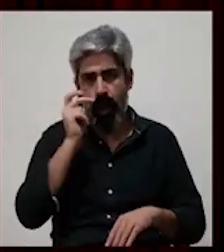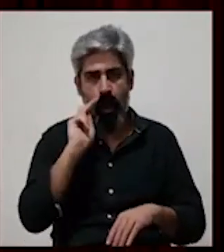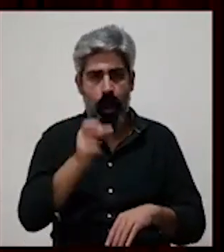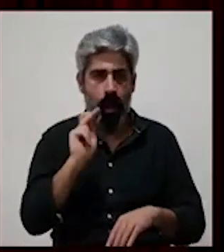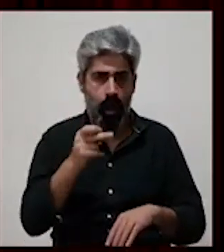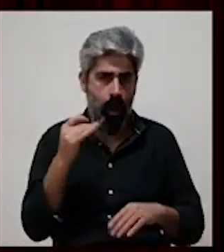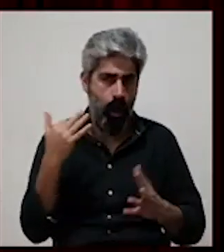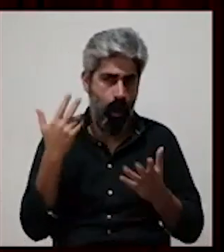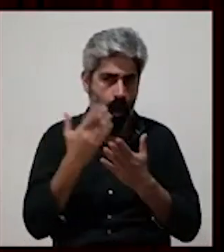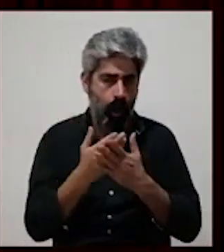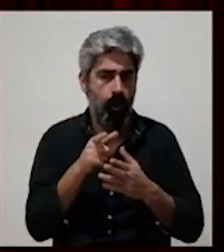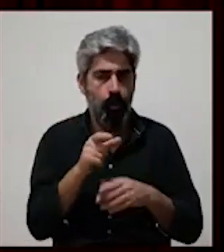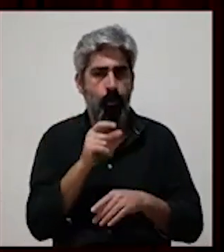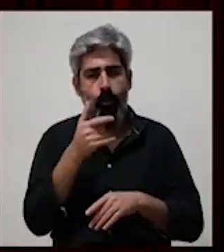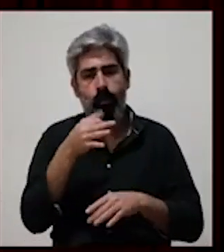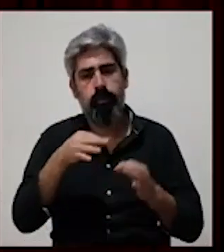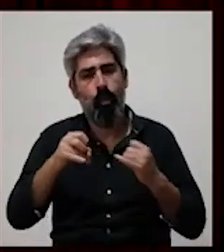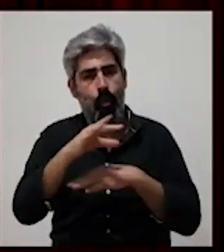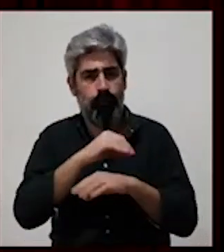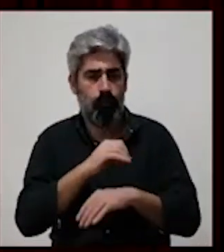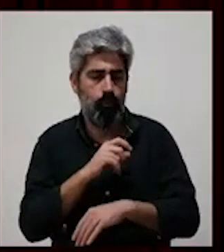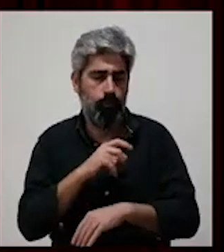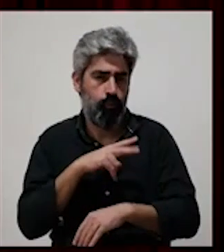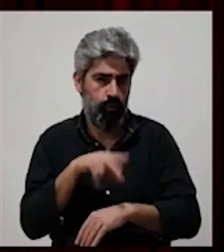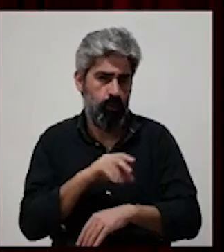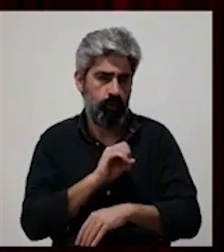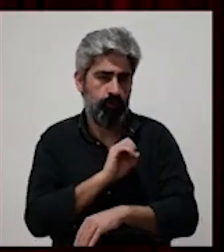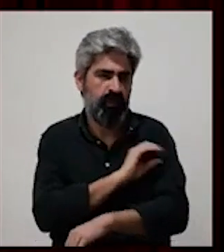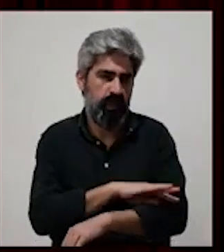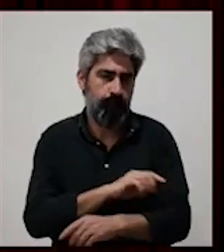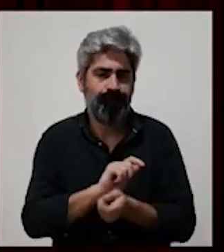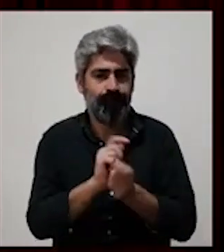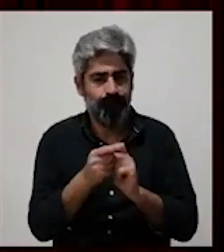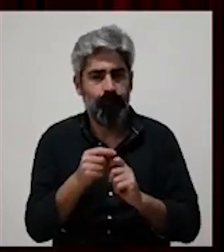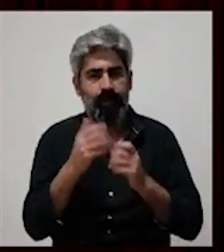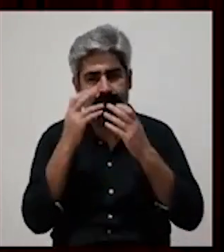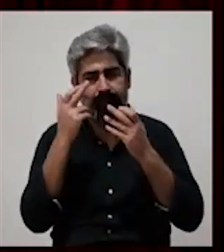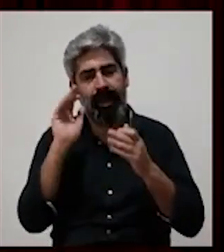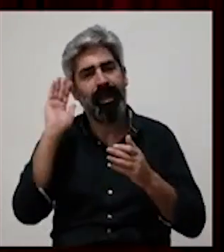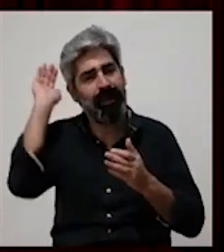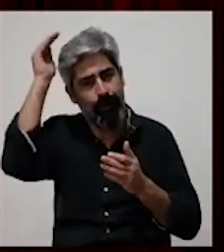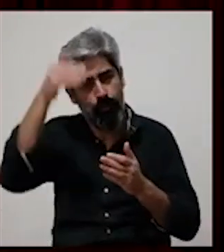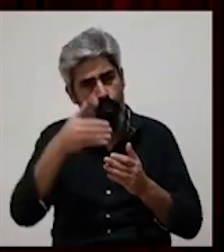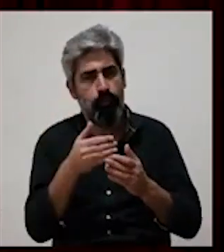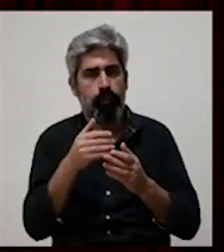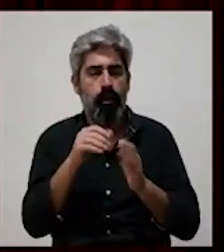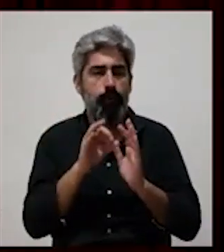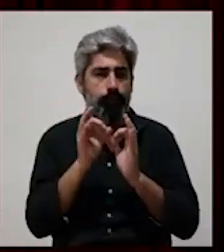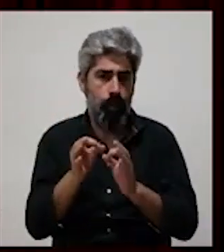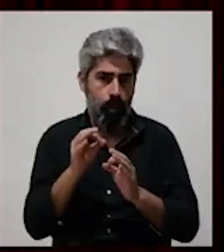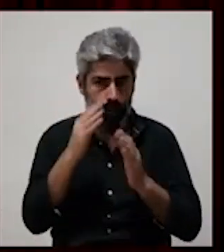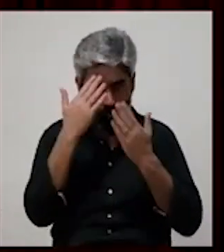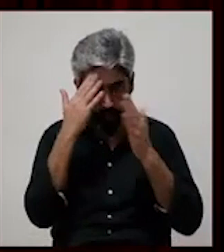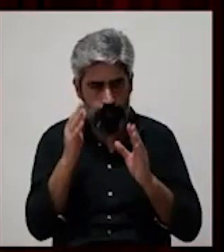lutaram para retirar o povo português da miséria. Movimentos cívicos republicanos e pró-democracia, o Partido Socialista, o